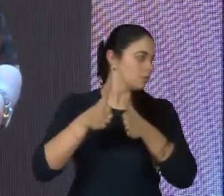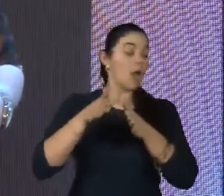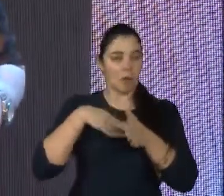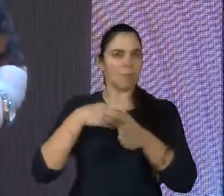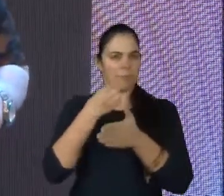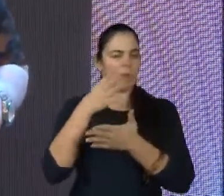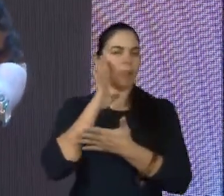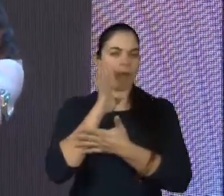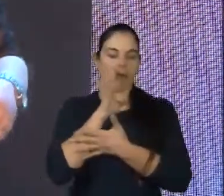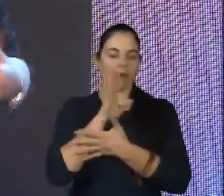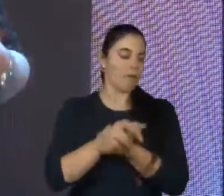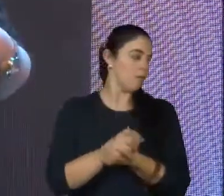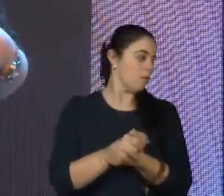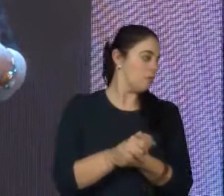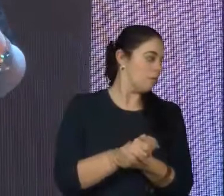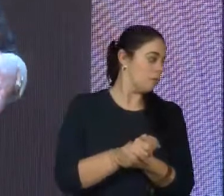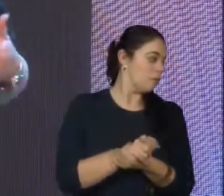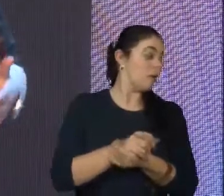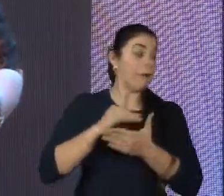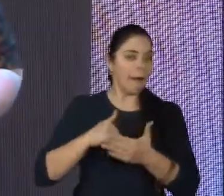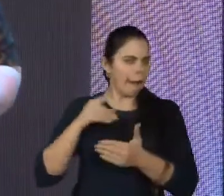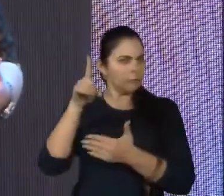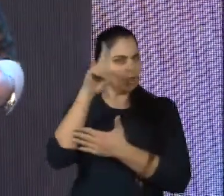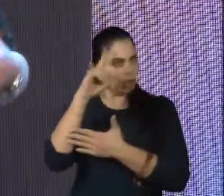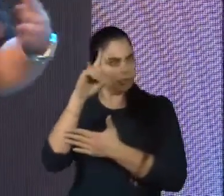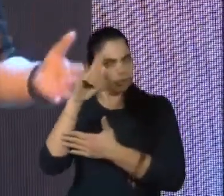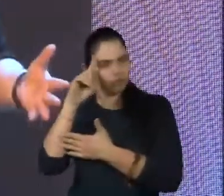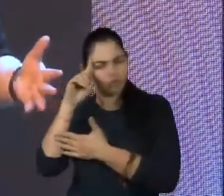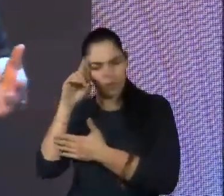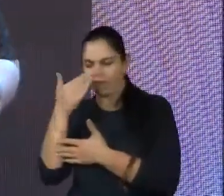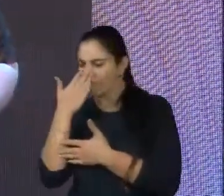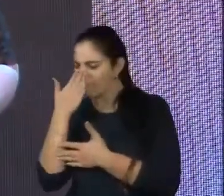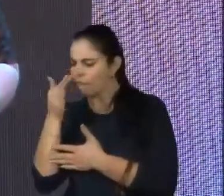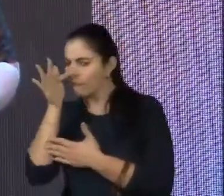bem bacana, a gente está conseguindo cada dia mais um passo para frente.